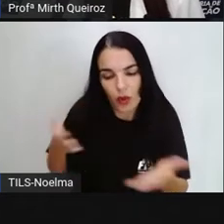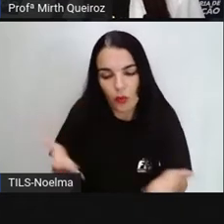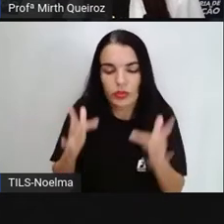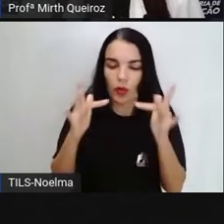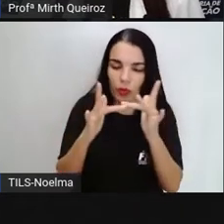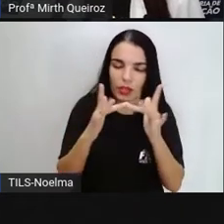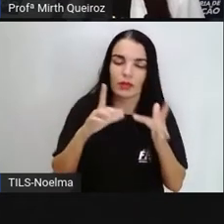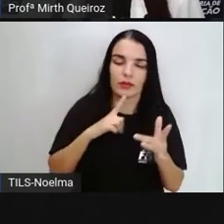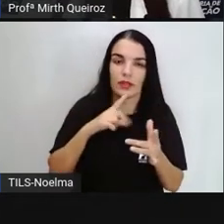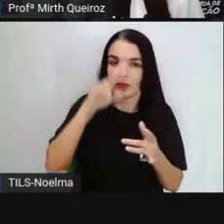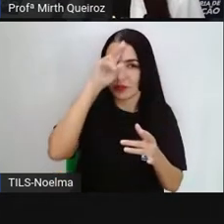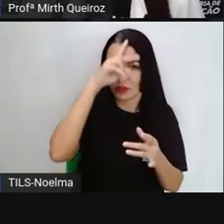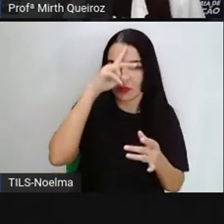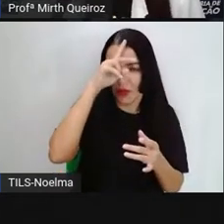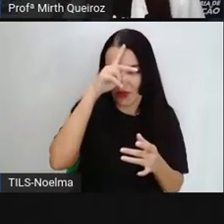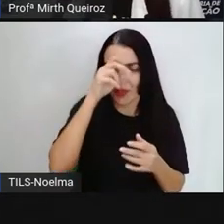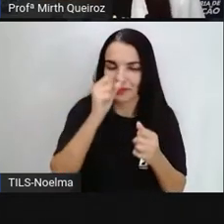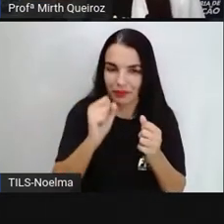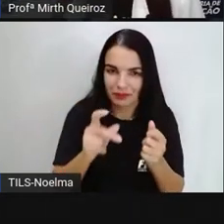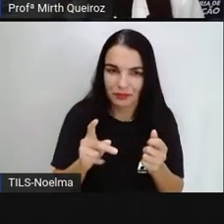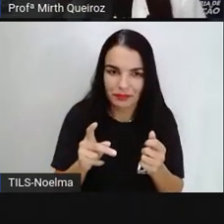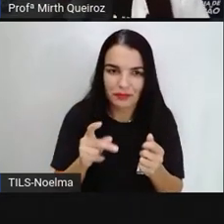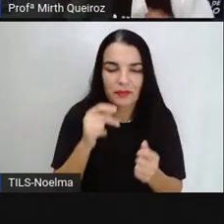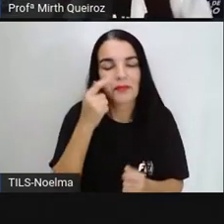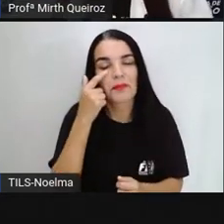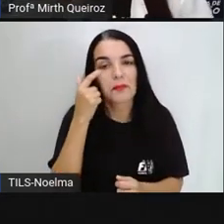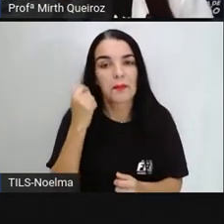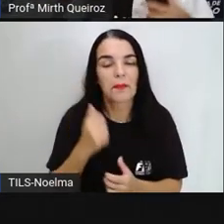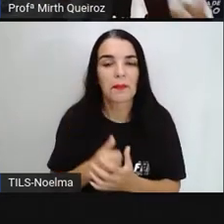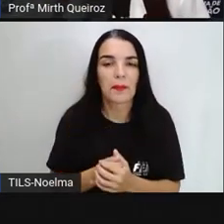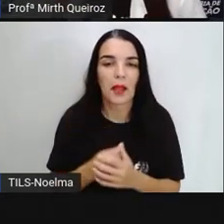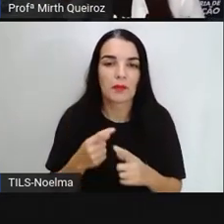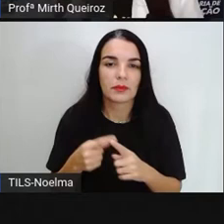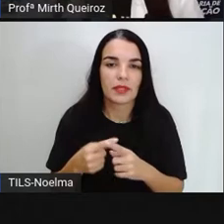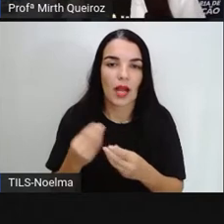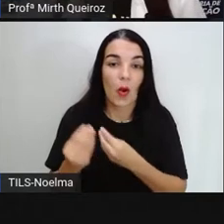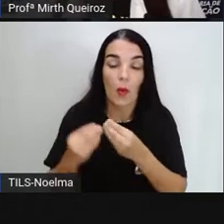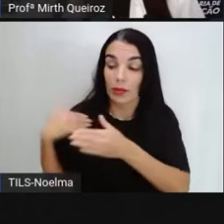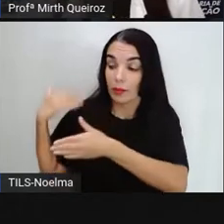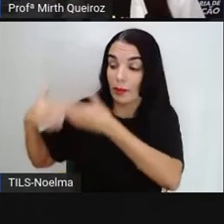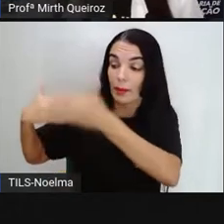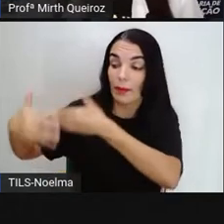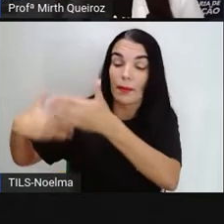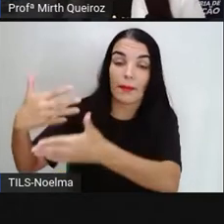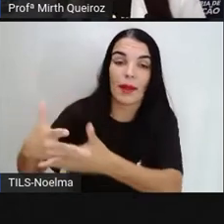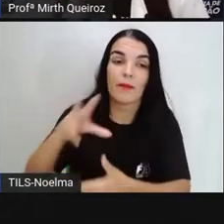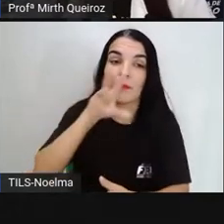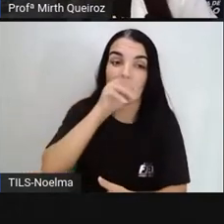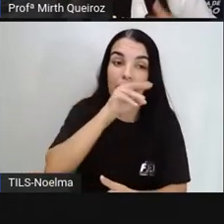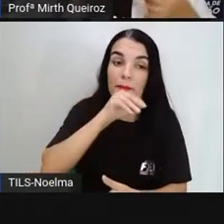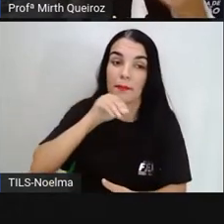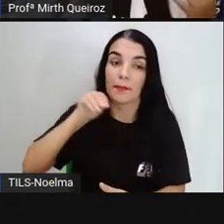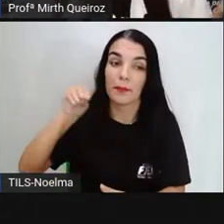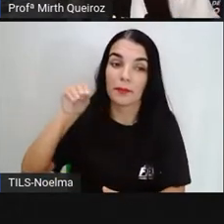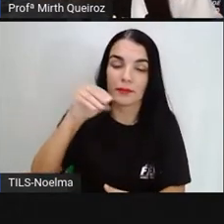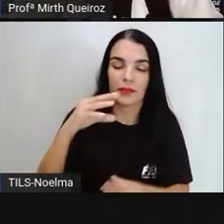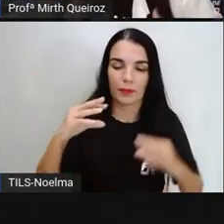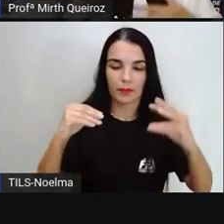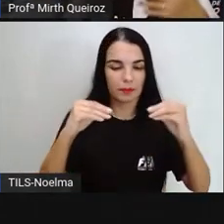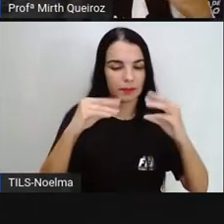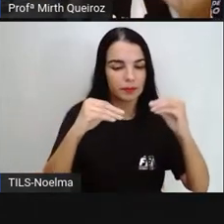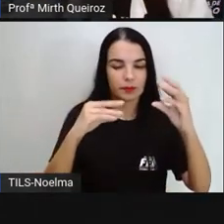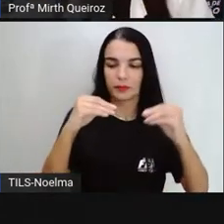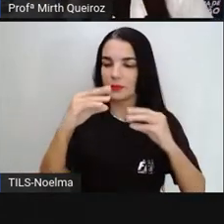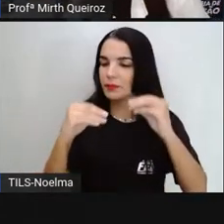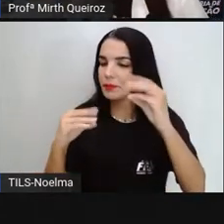com essa história. A partir da forma como foi feita, né? Uma pessoa